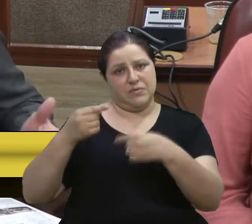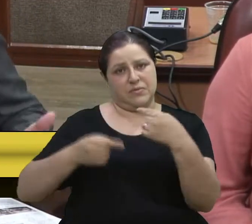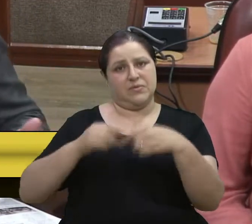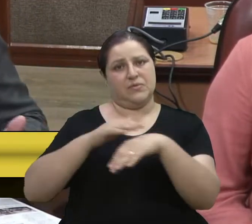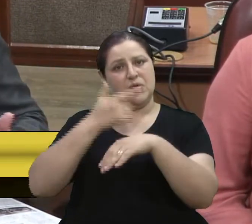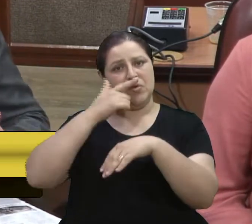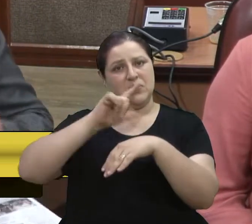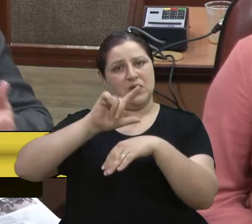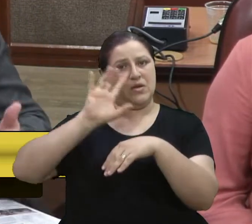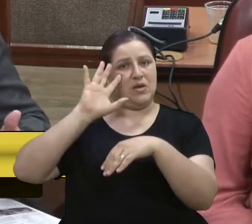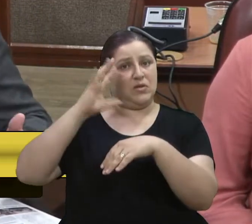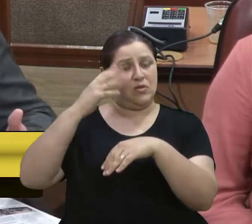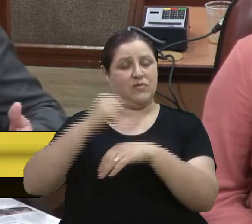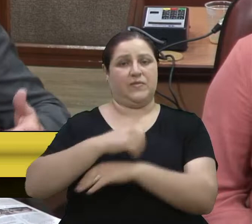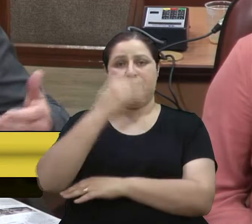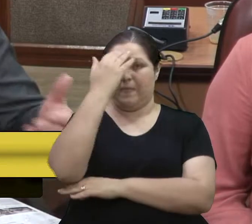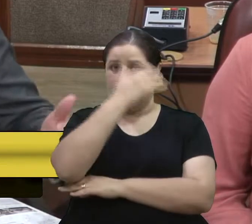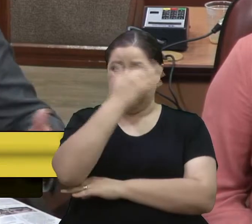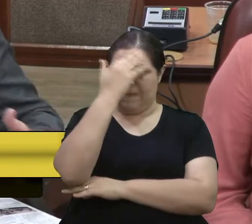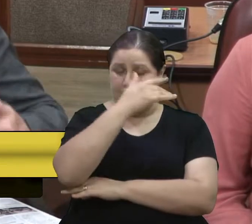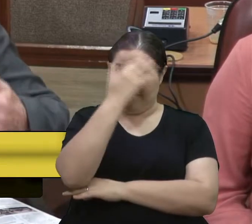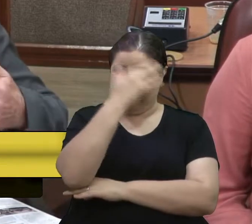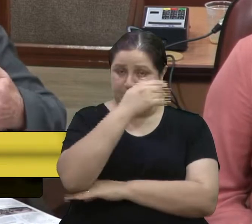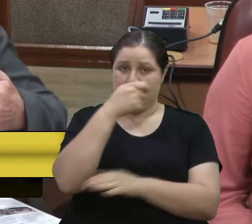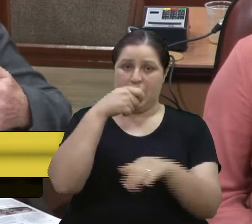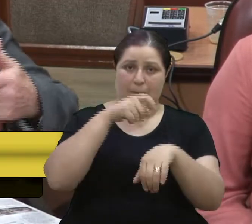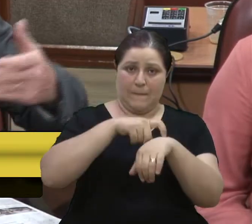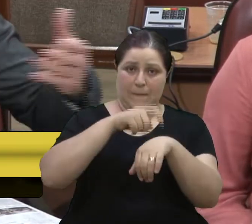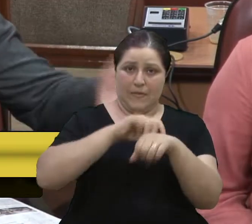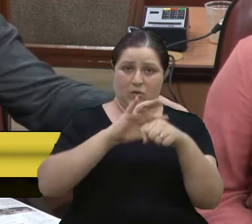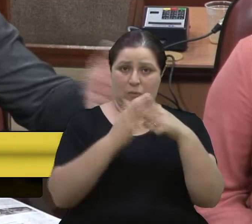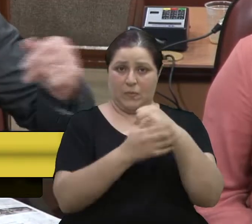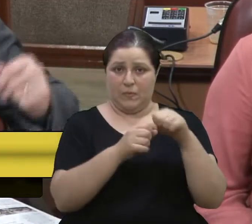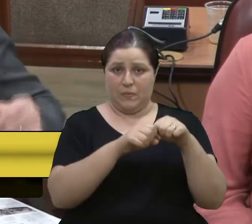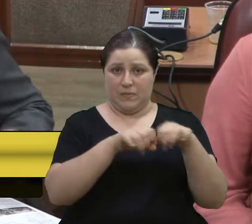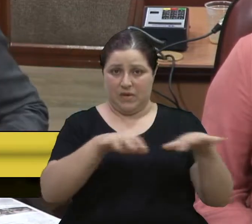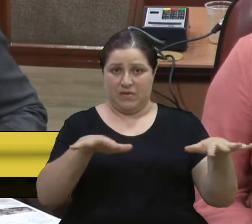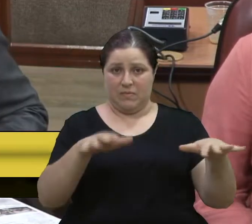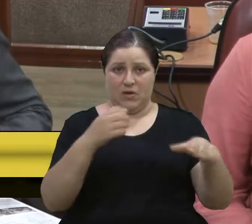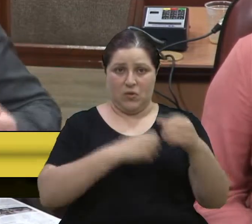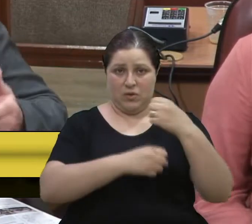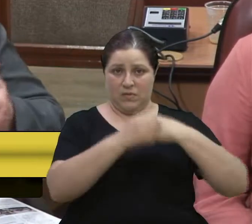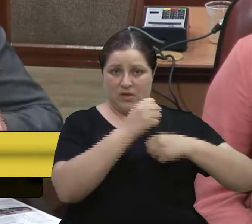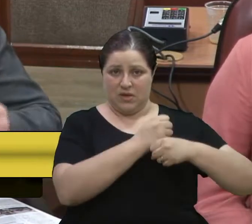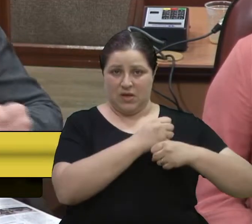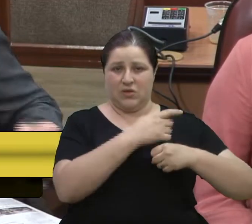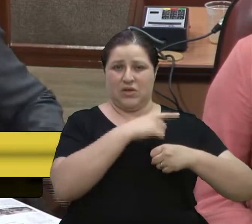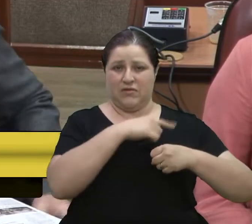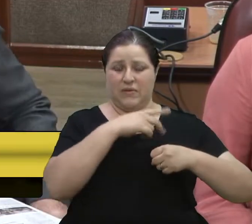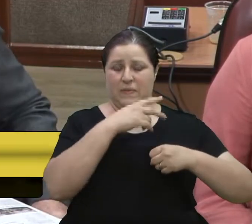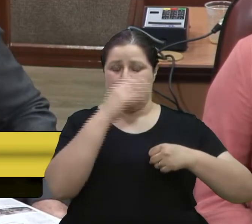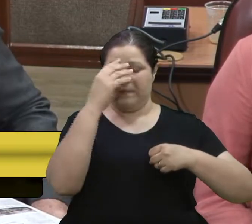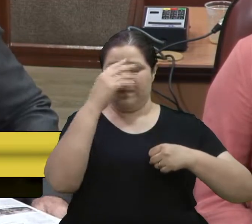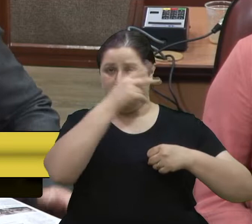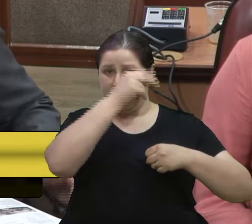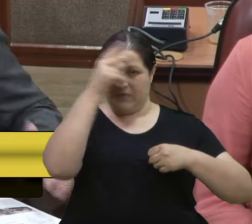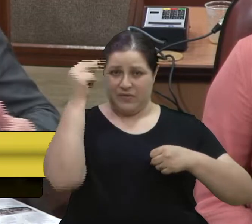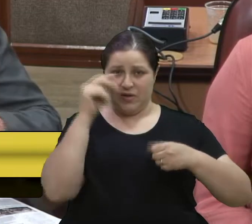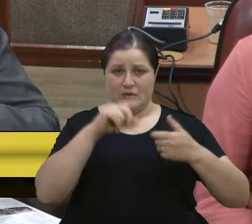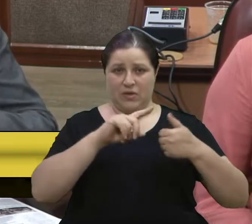O prefeito tentou, durante a pandemia, o ano passado, o prefeito Cassina, agora o prefeito Adiló,